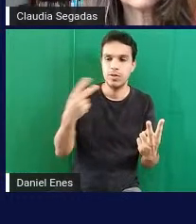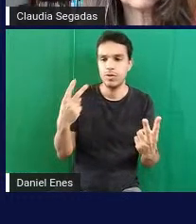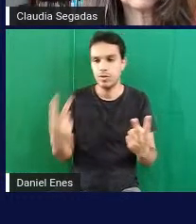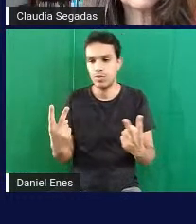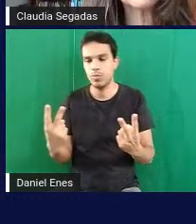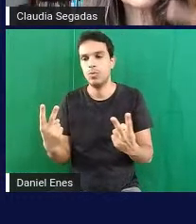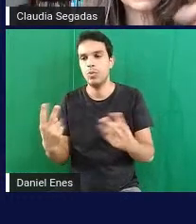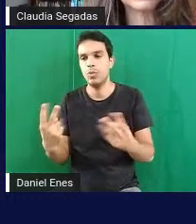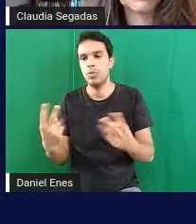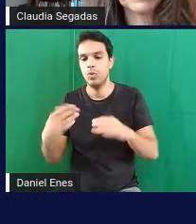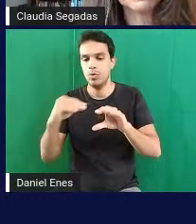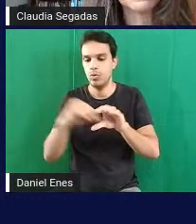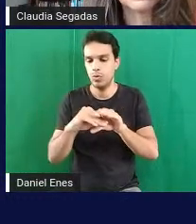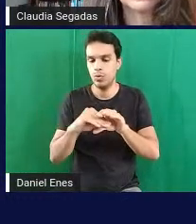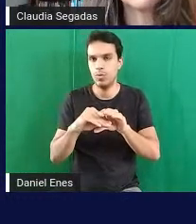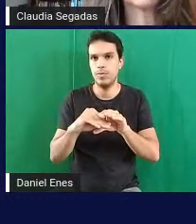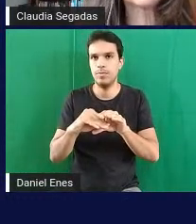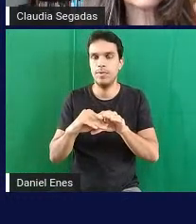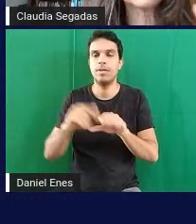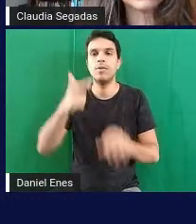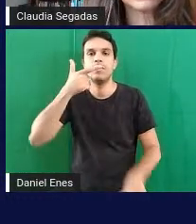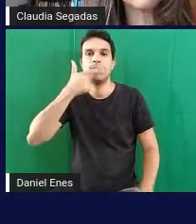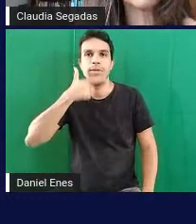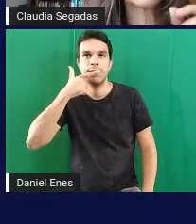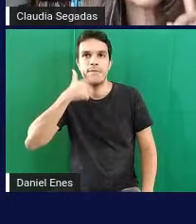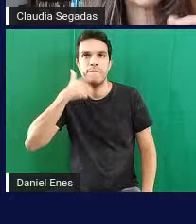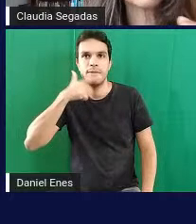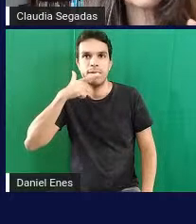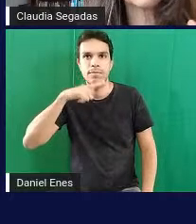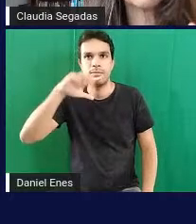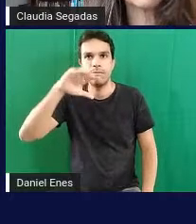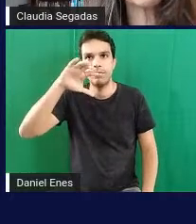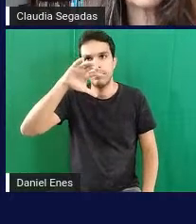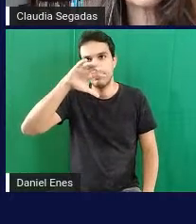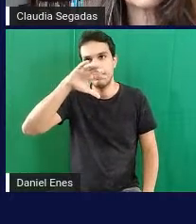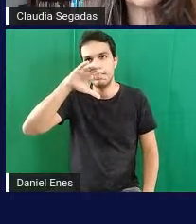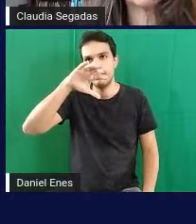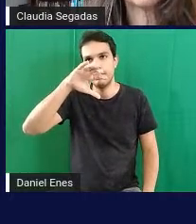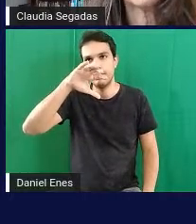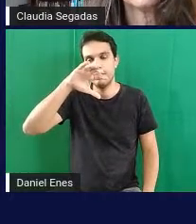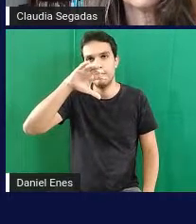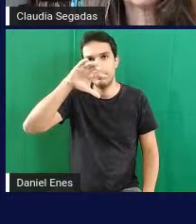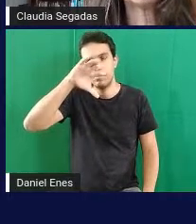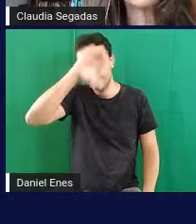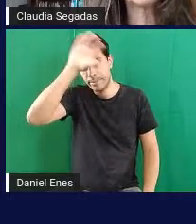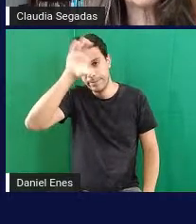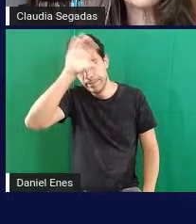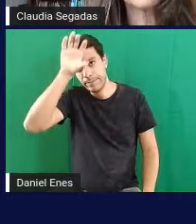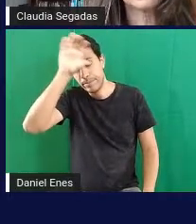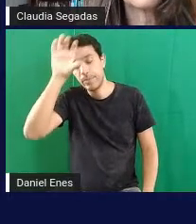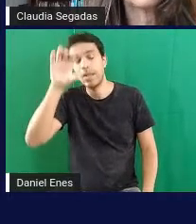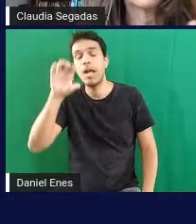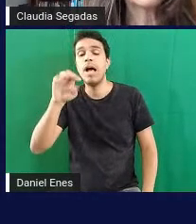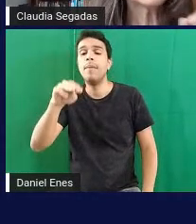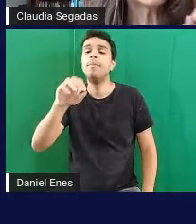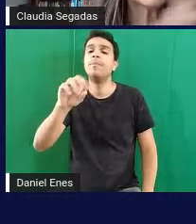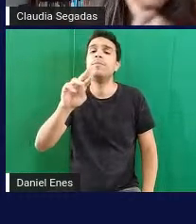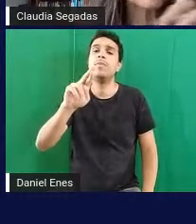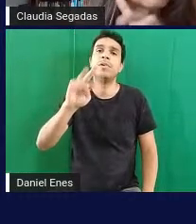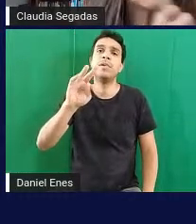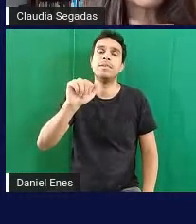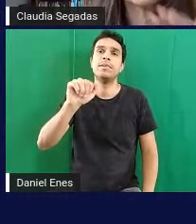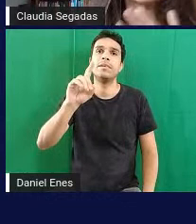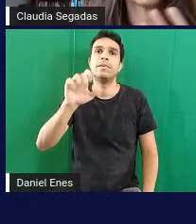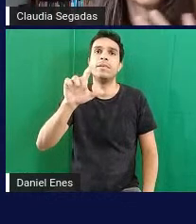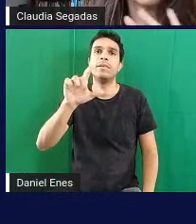e o salame a mortadela pode se fazer também por exemplo ao invés de pegar ah